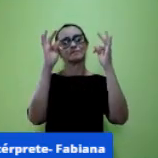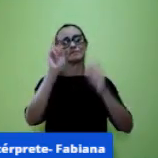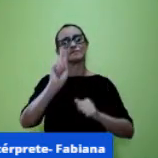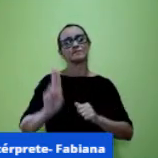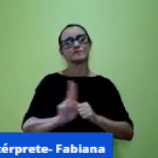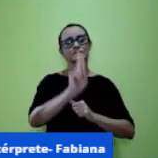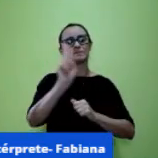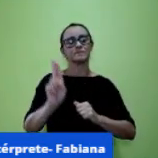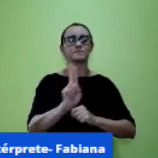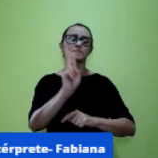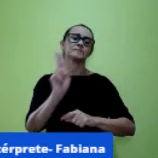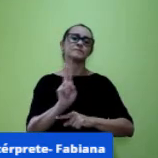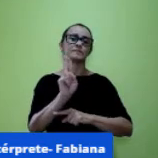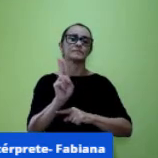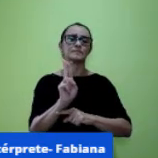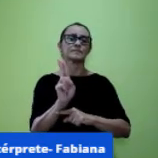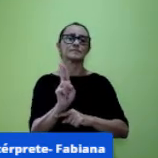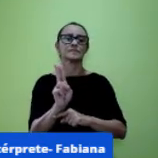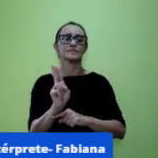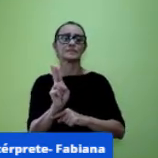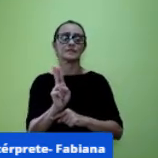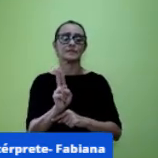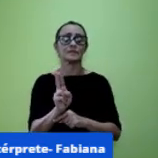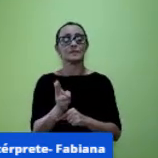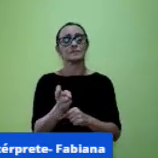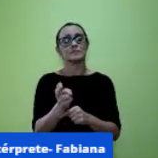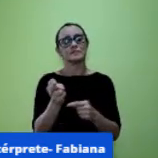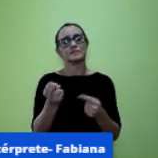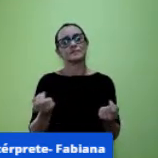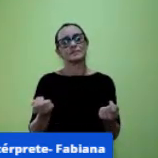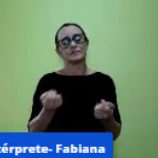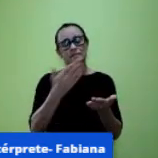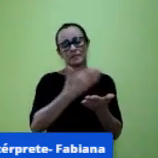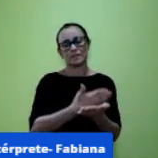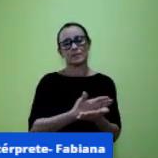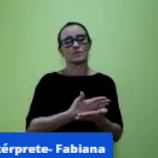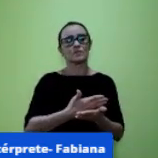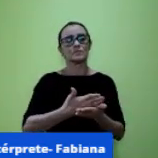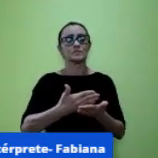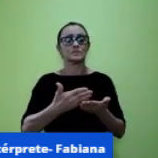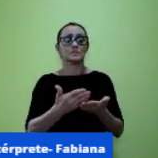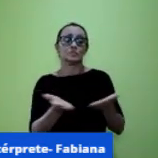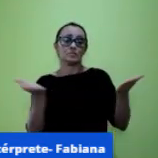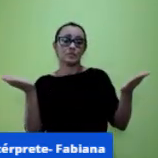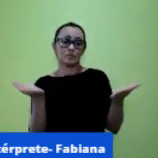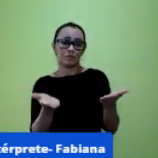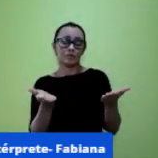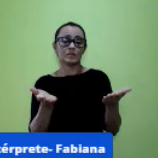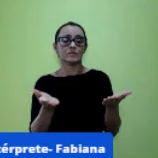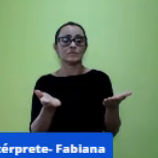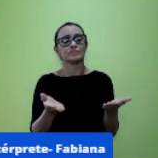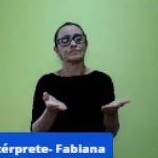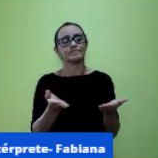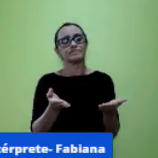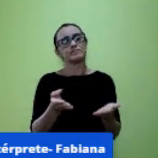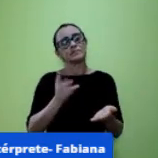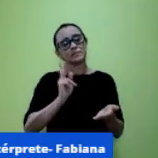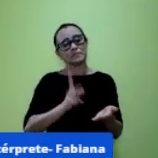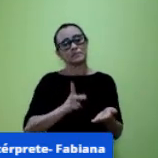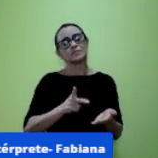começou de maneira emergencial agora de modo circunstancial não é